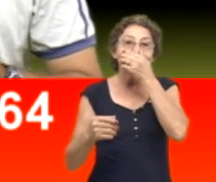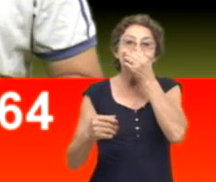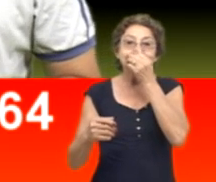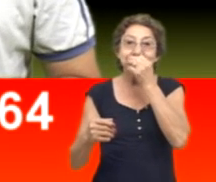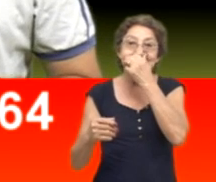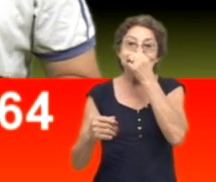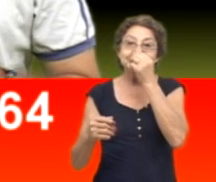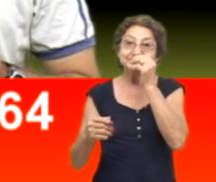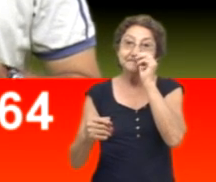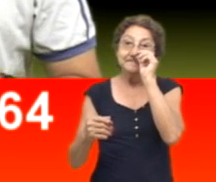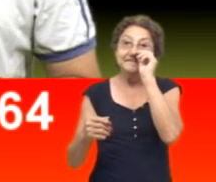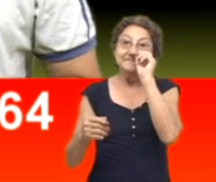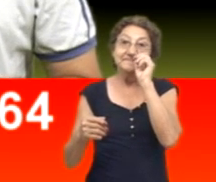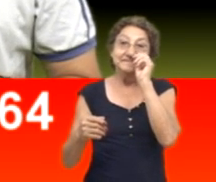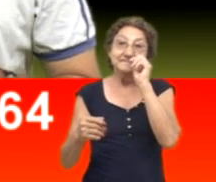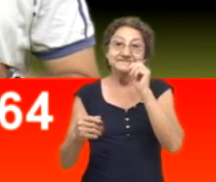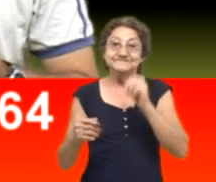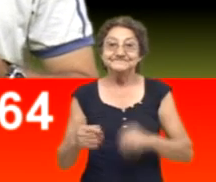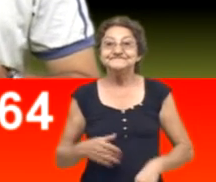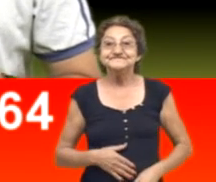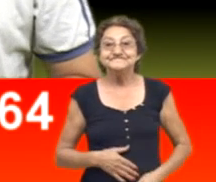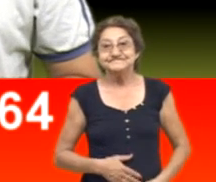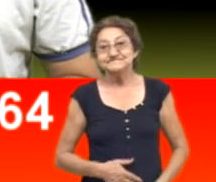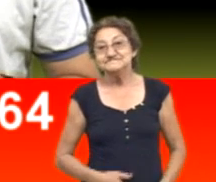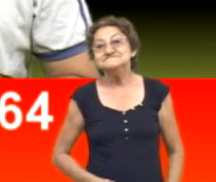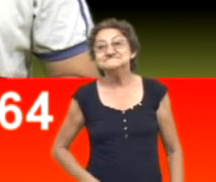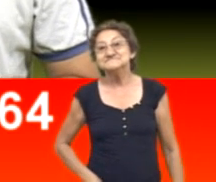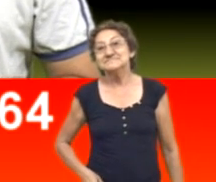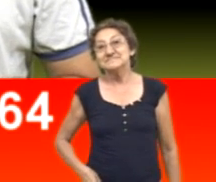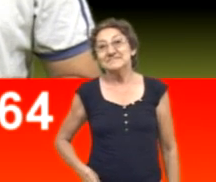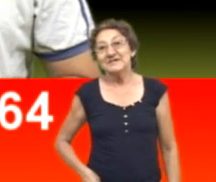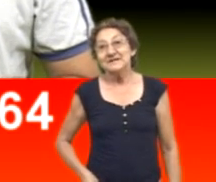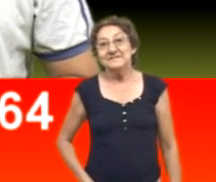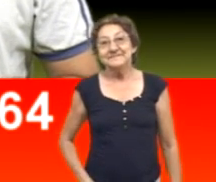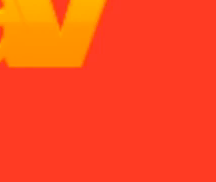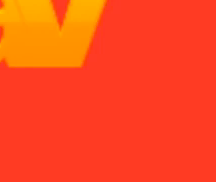Assim prometo. O ato no meu número é 666664.